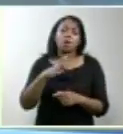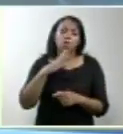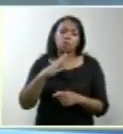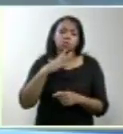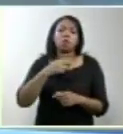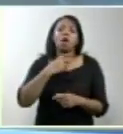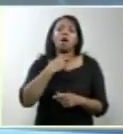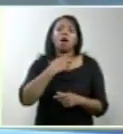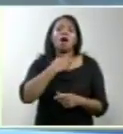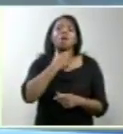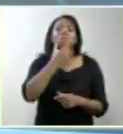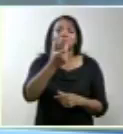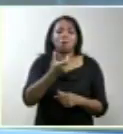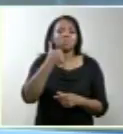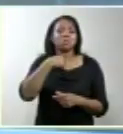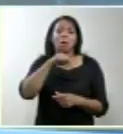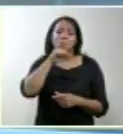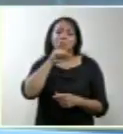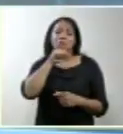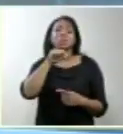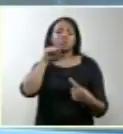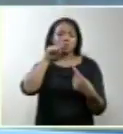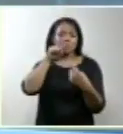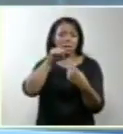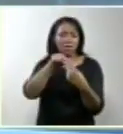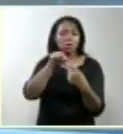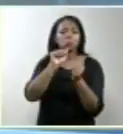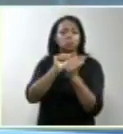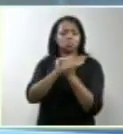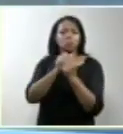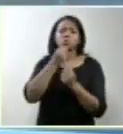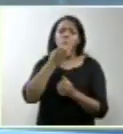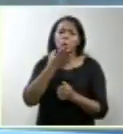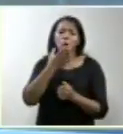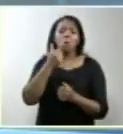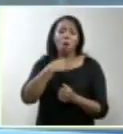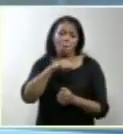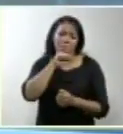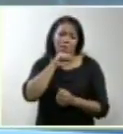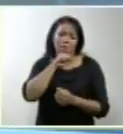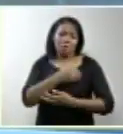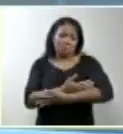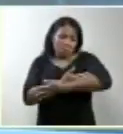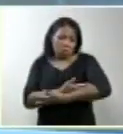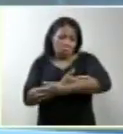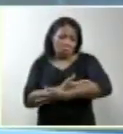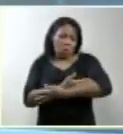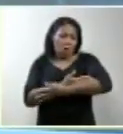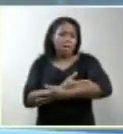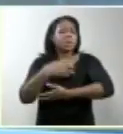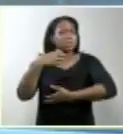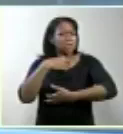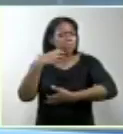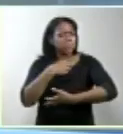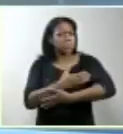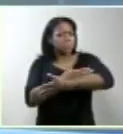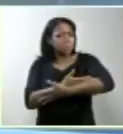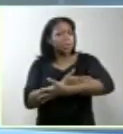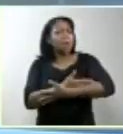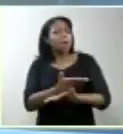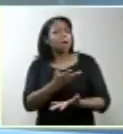voz da mãe. Então, ela tinha uma interação muito importante com a mãe. Ela ficava tranquila no colo, ela percebia a presença da mãe, ela ficava